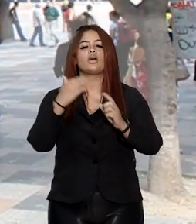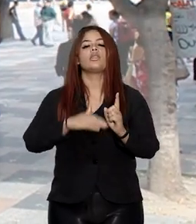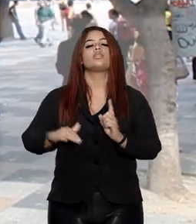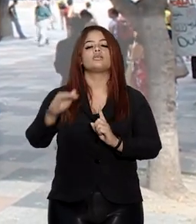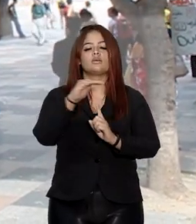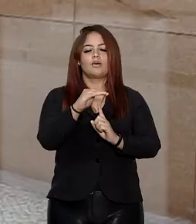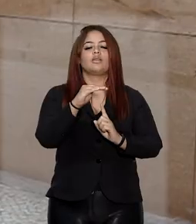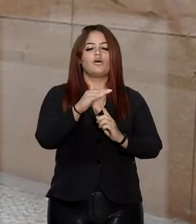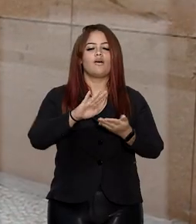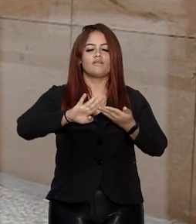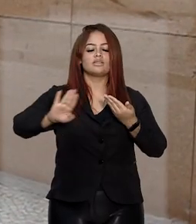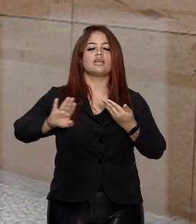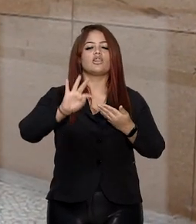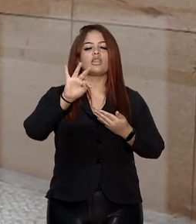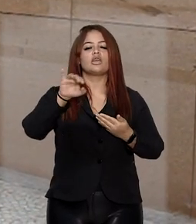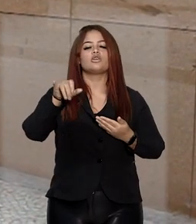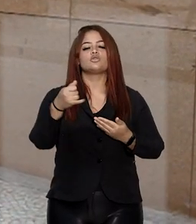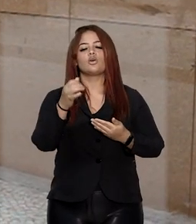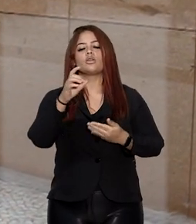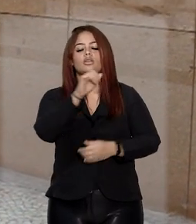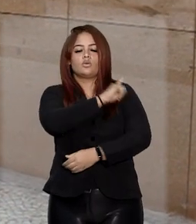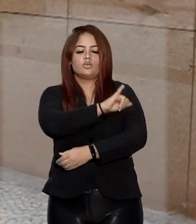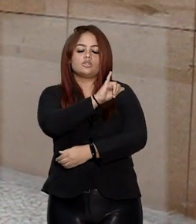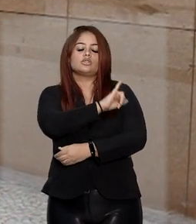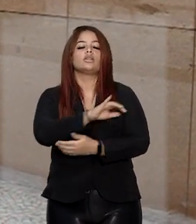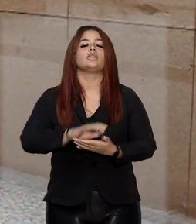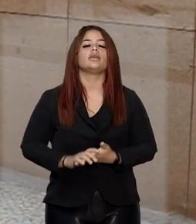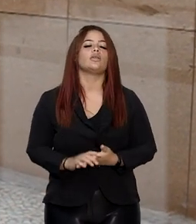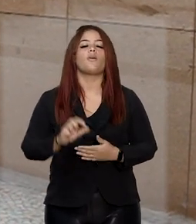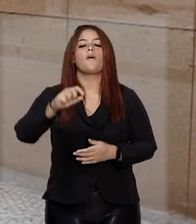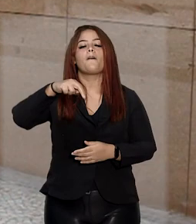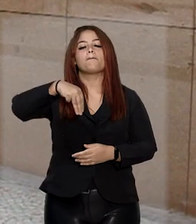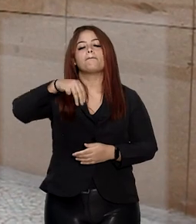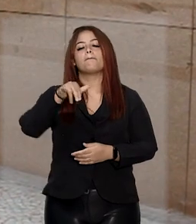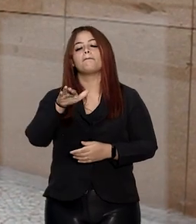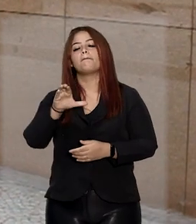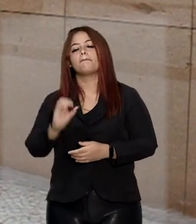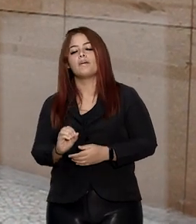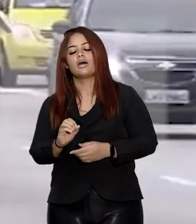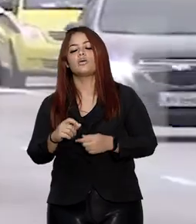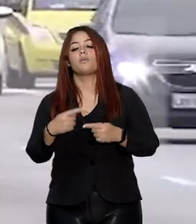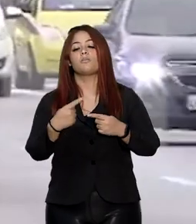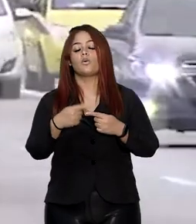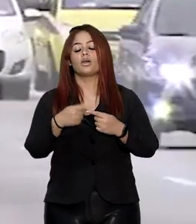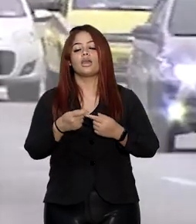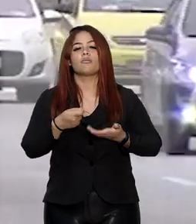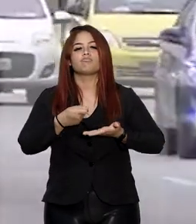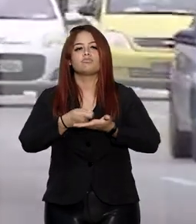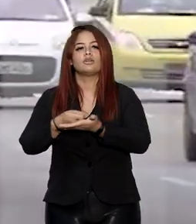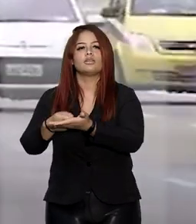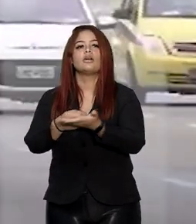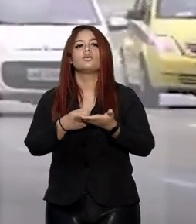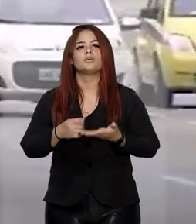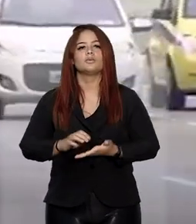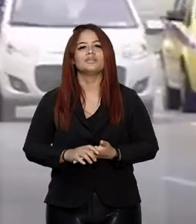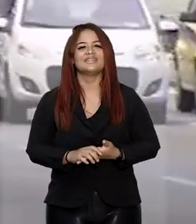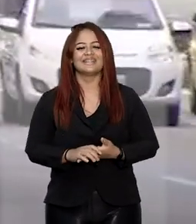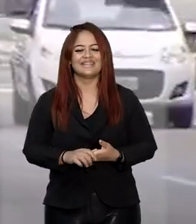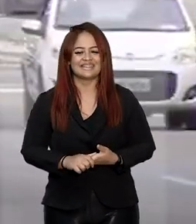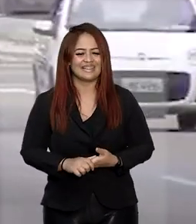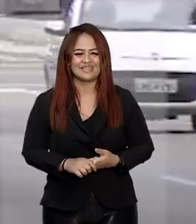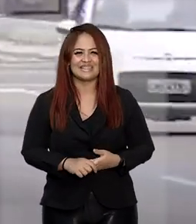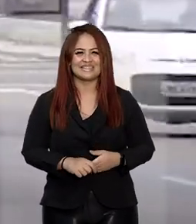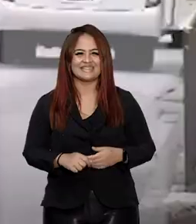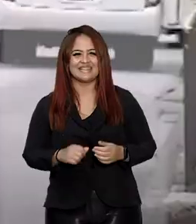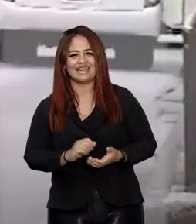Janeiro, Mário Guimarães Neto, pelo suposto recebimento de vantagens financeiras em troca de decisões favoráveis